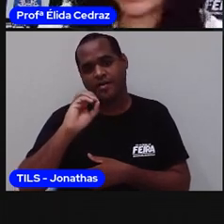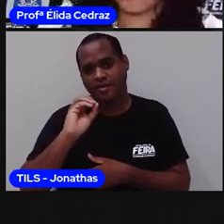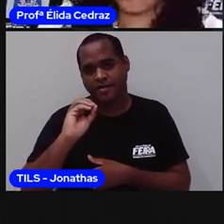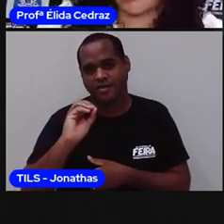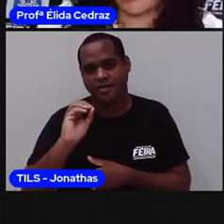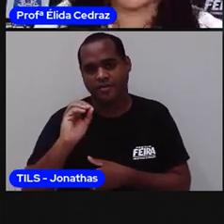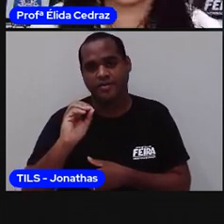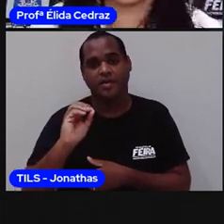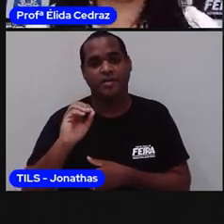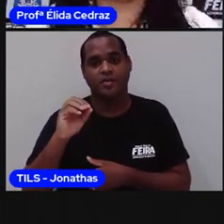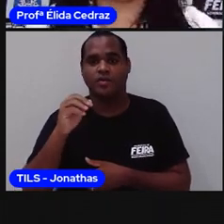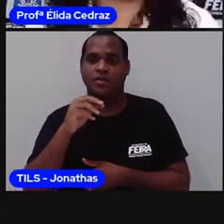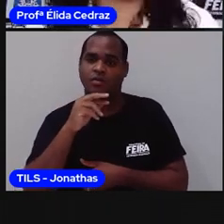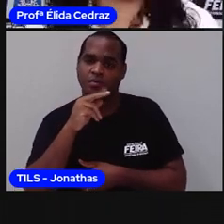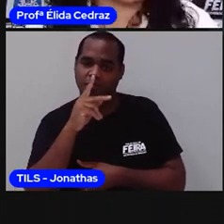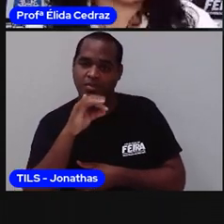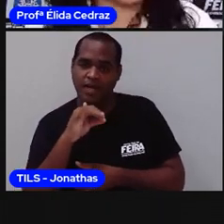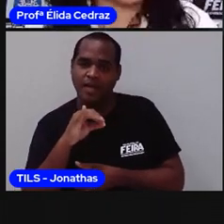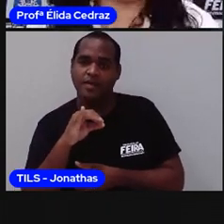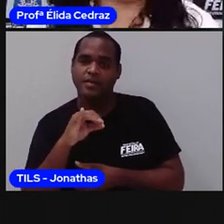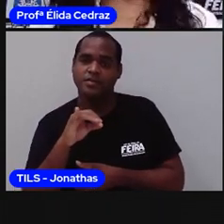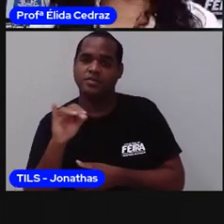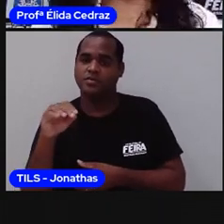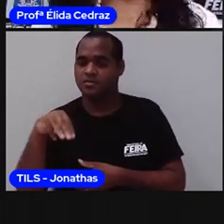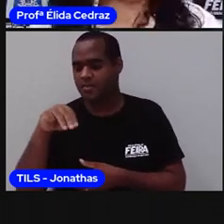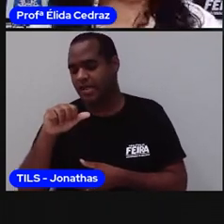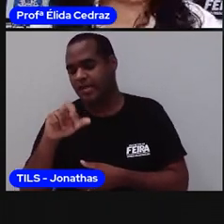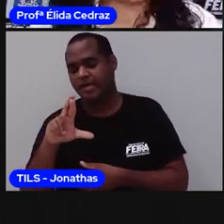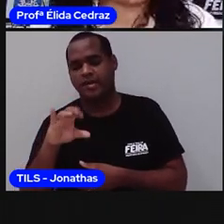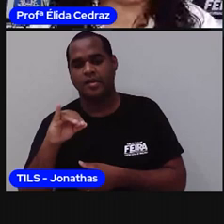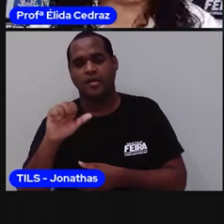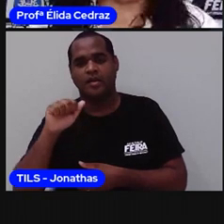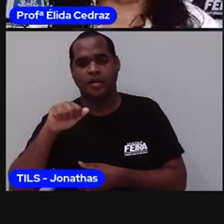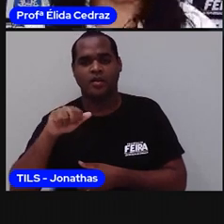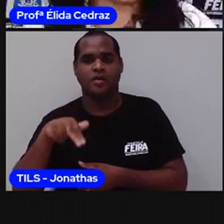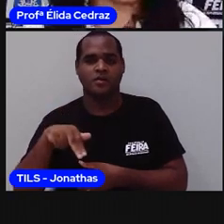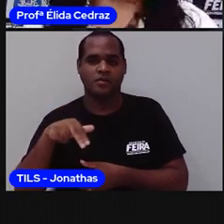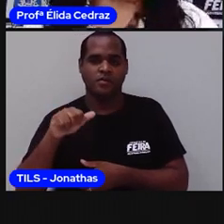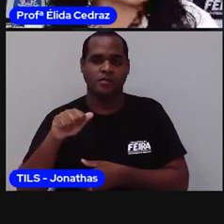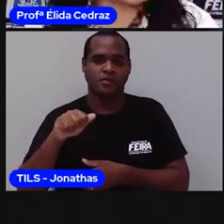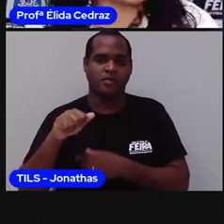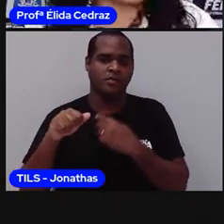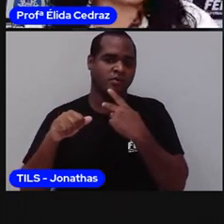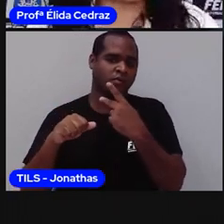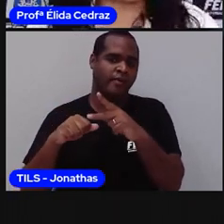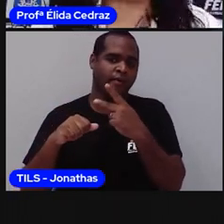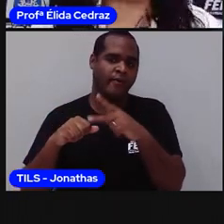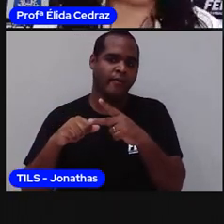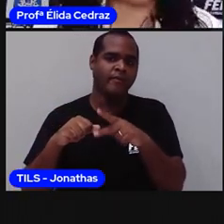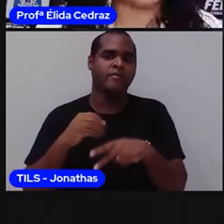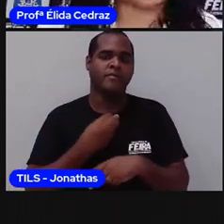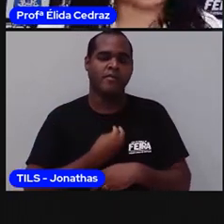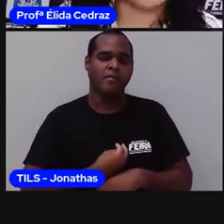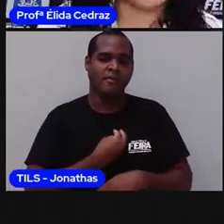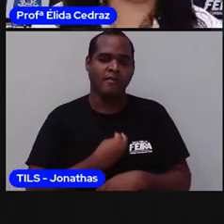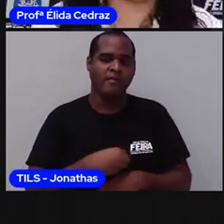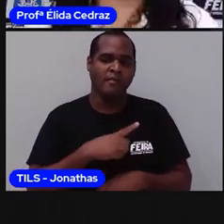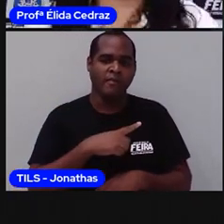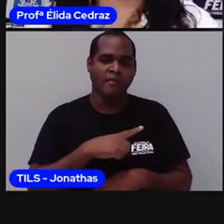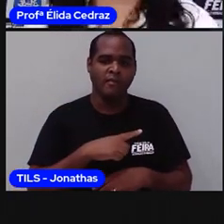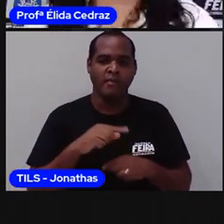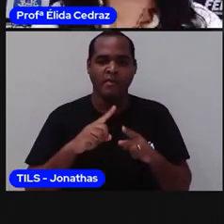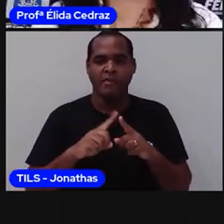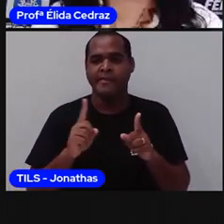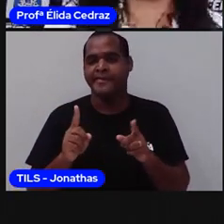Lemos, o pai e Mariana Campos Carvalho. Mariana e Rogério